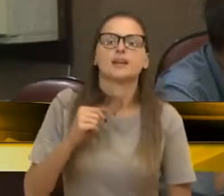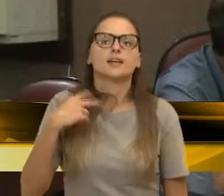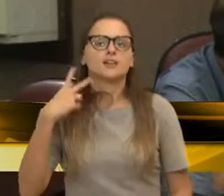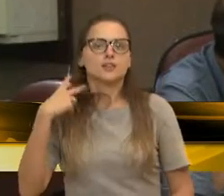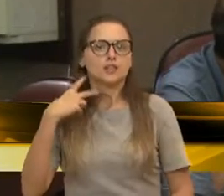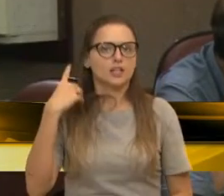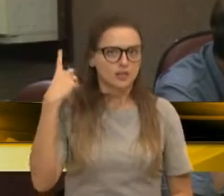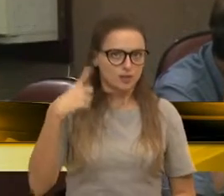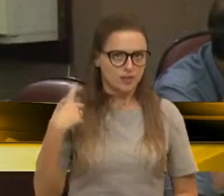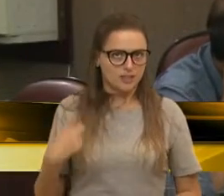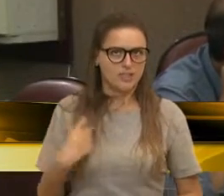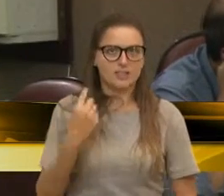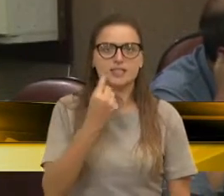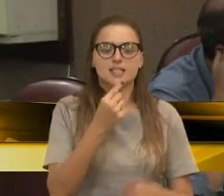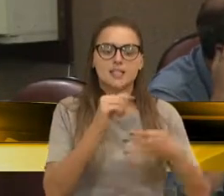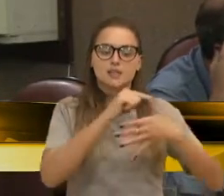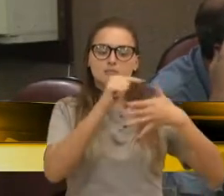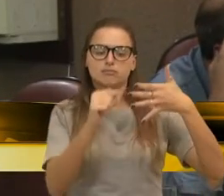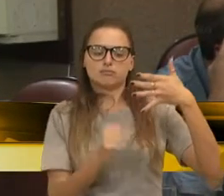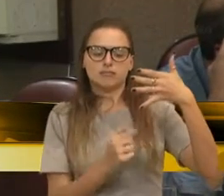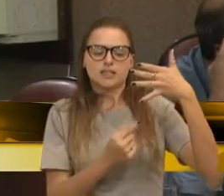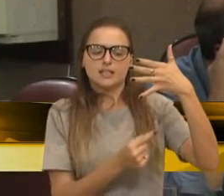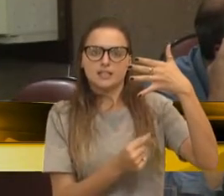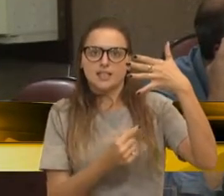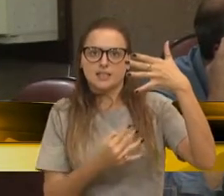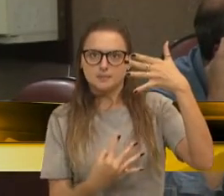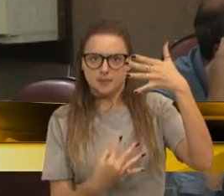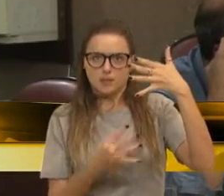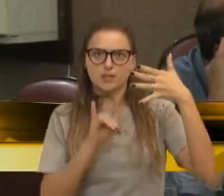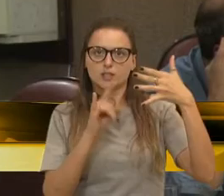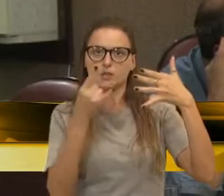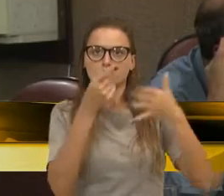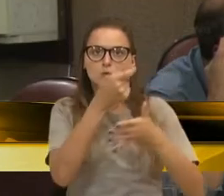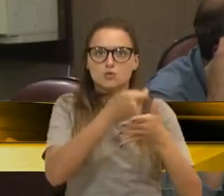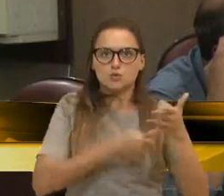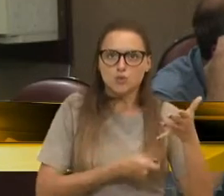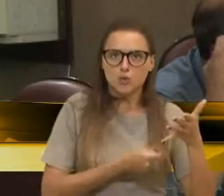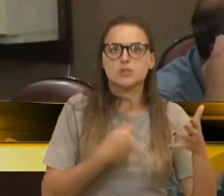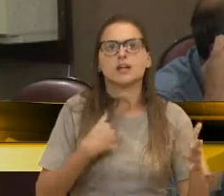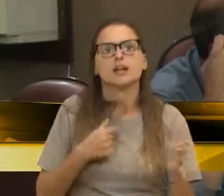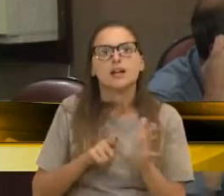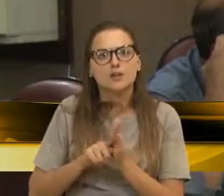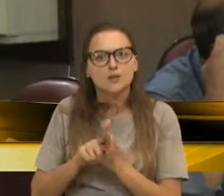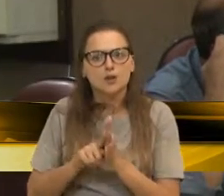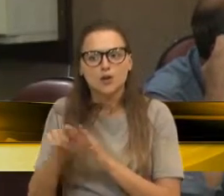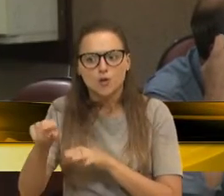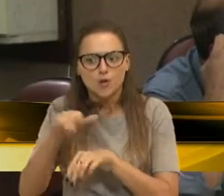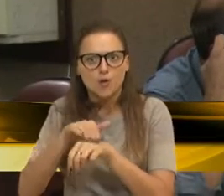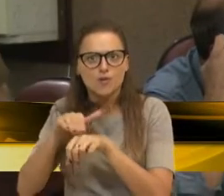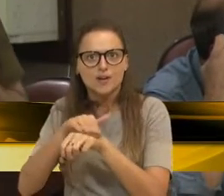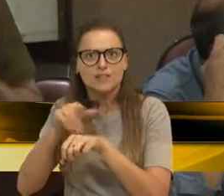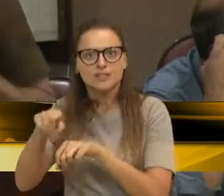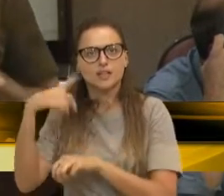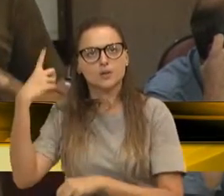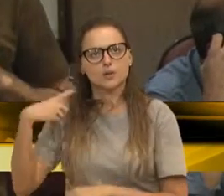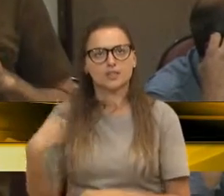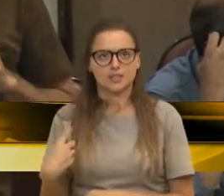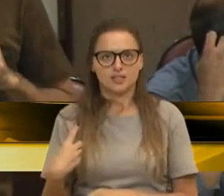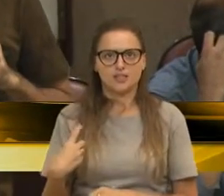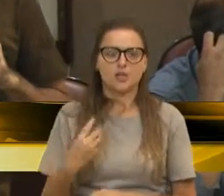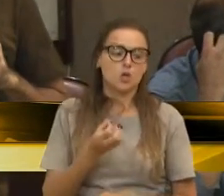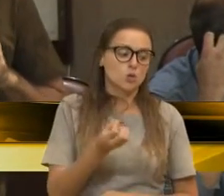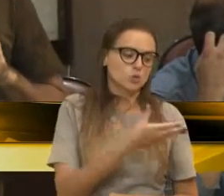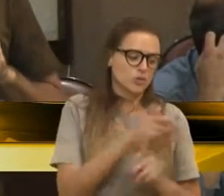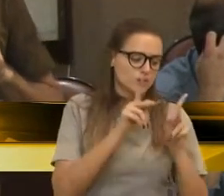ela foi a 14ª na classificação do outro concurso. Daí eu fui me interar mais ainda com ela, porque quem me procurou foi esses novos